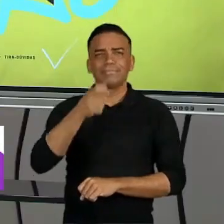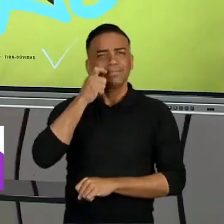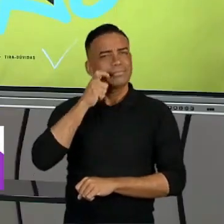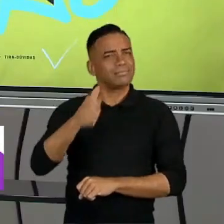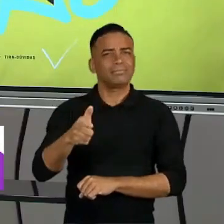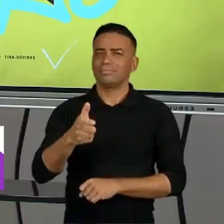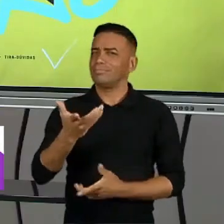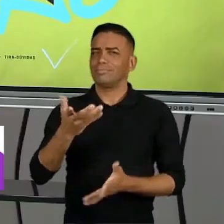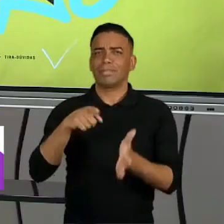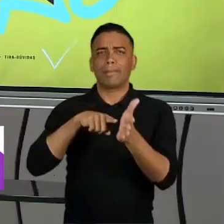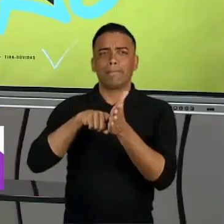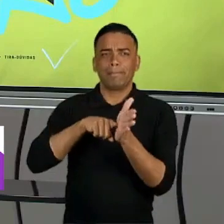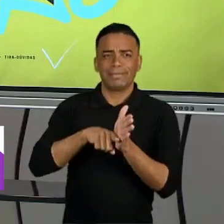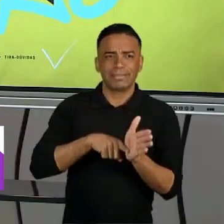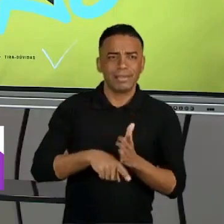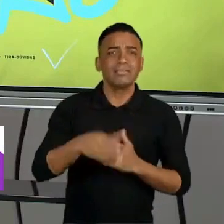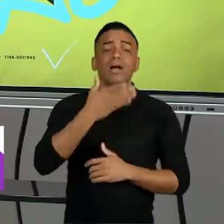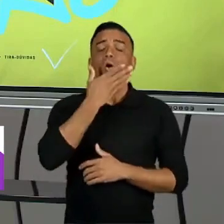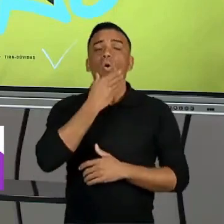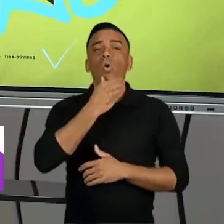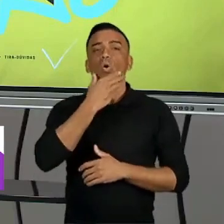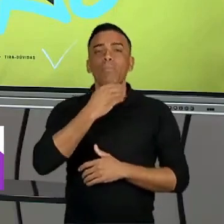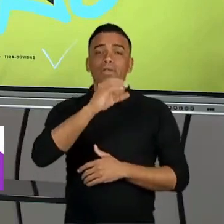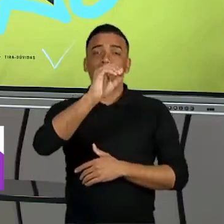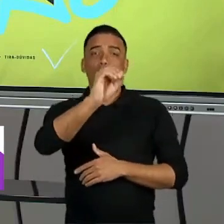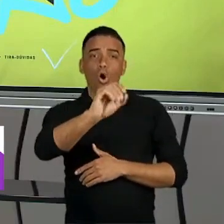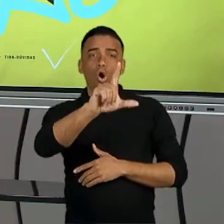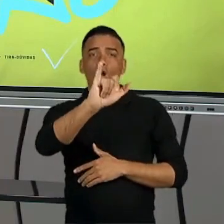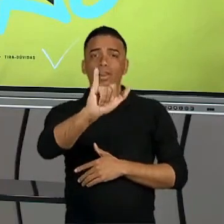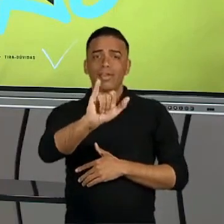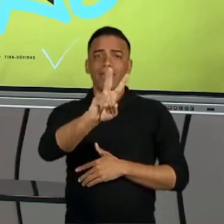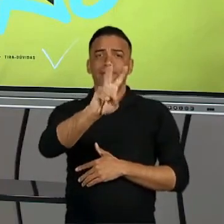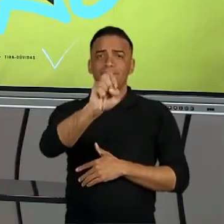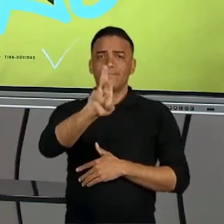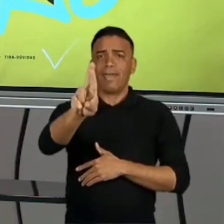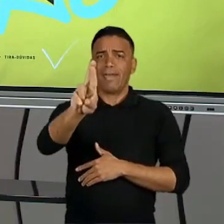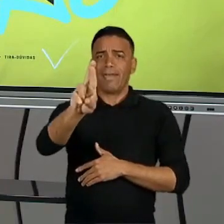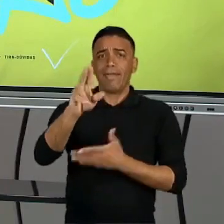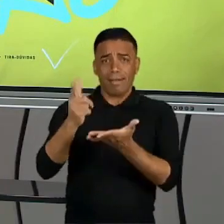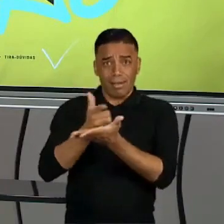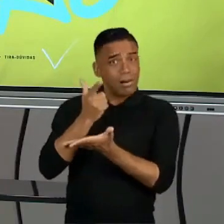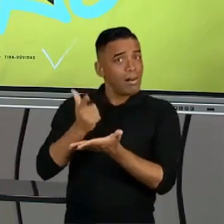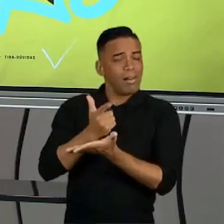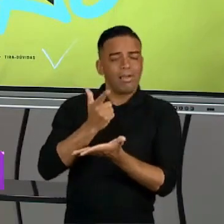trabalhos de um cientista que chama Oliver Sacks. Esse livro é fantástico dele.